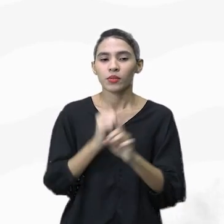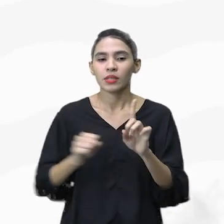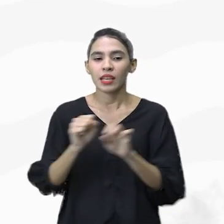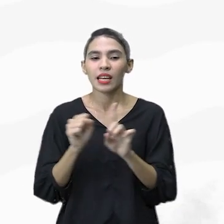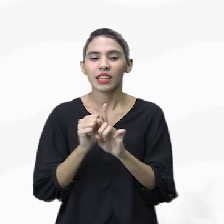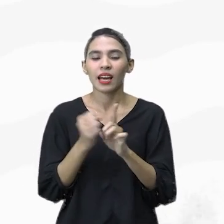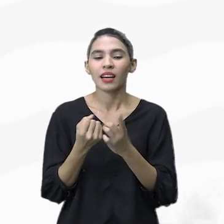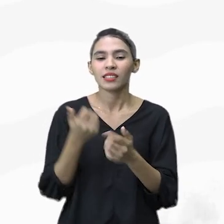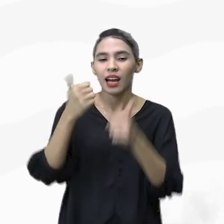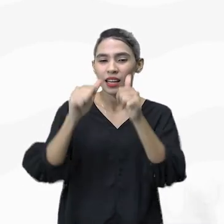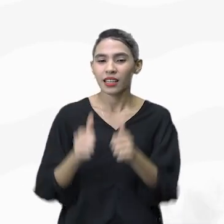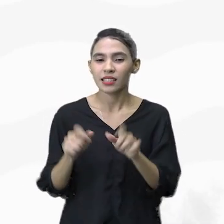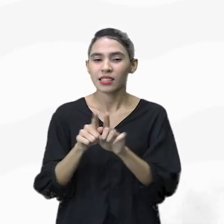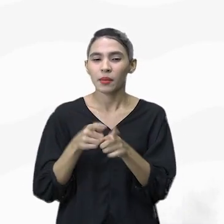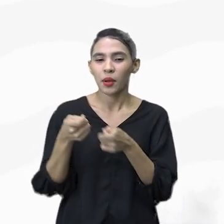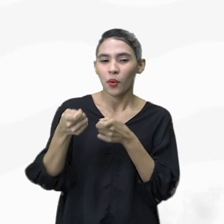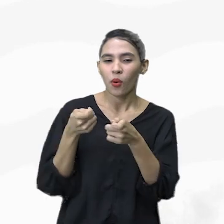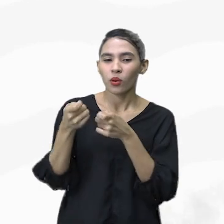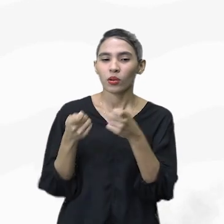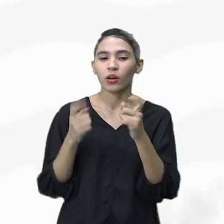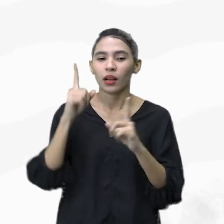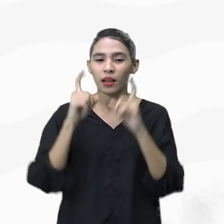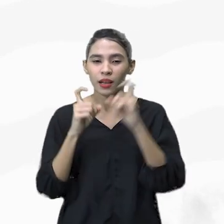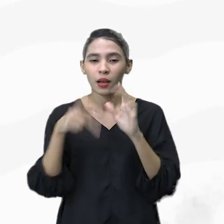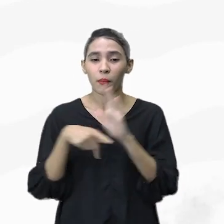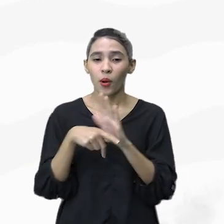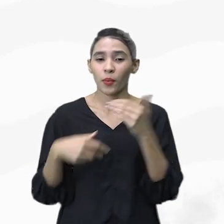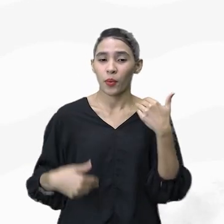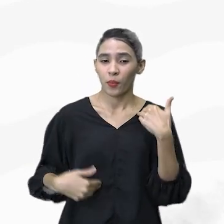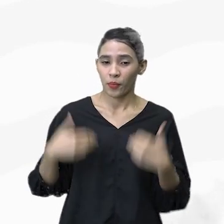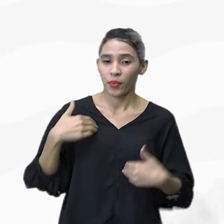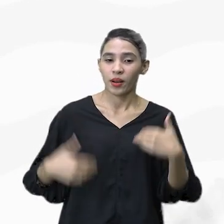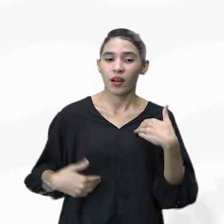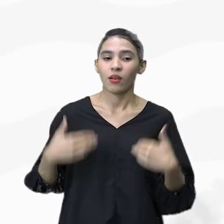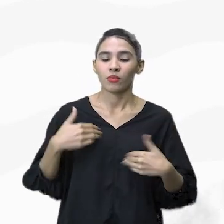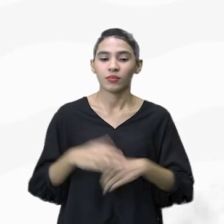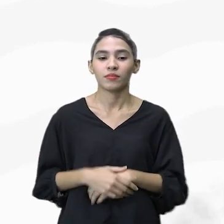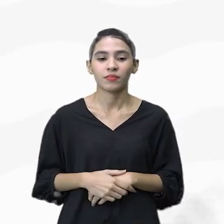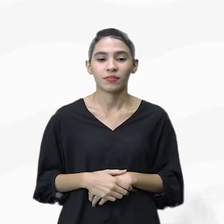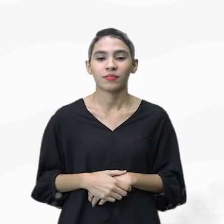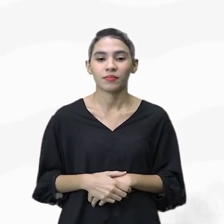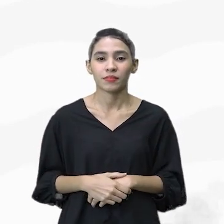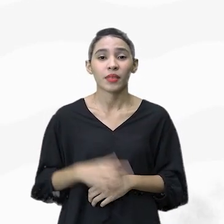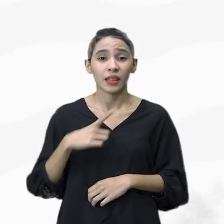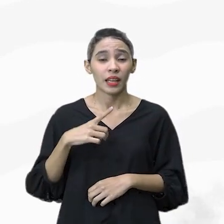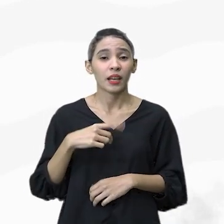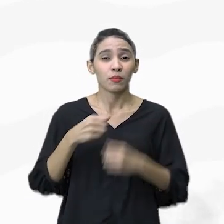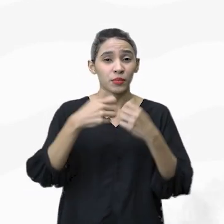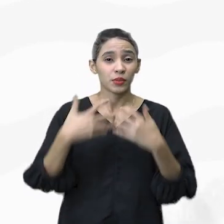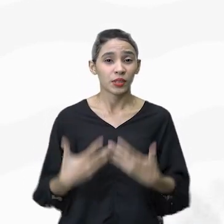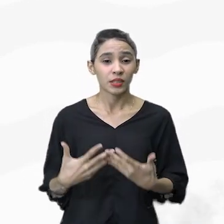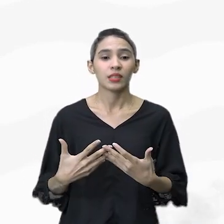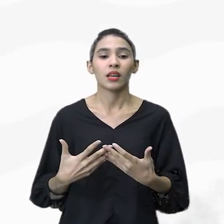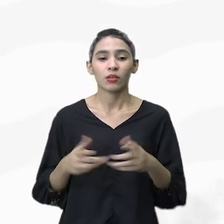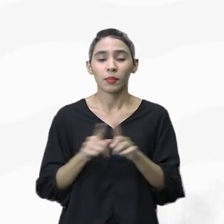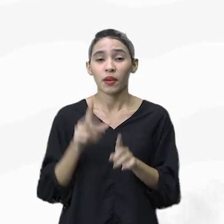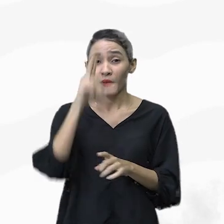interpreta e manipula as interpretações, as expressões corporais tem uma explicação